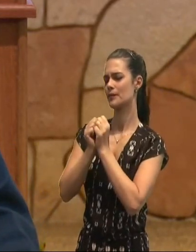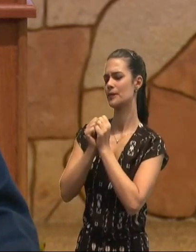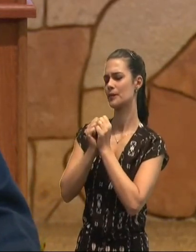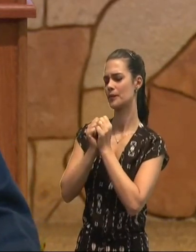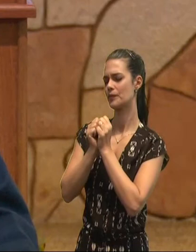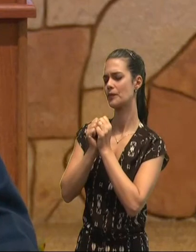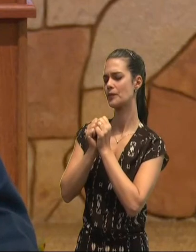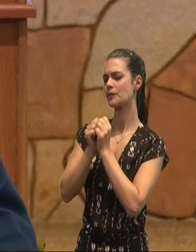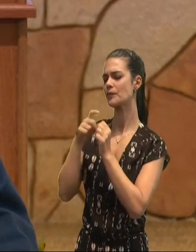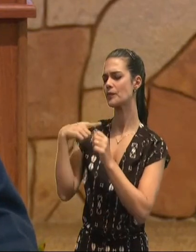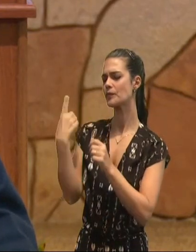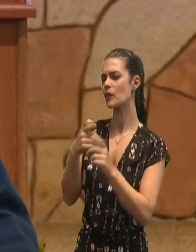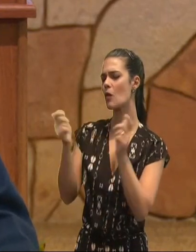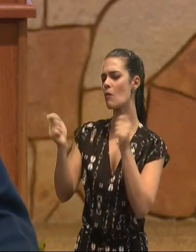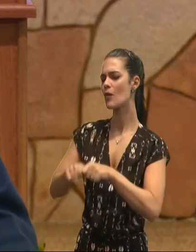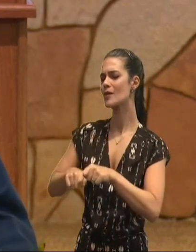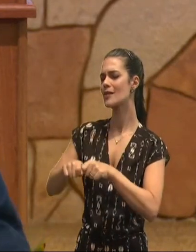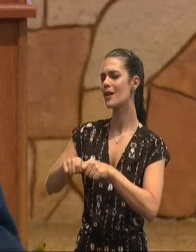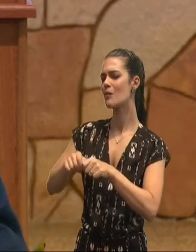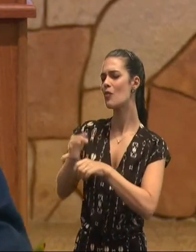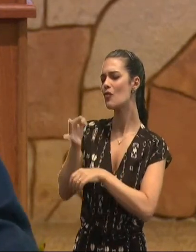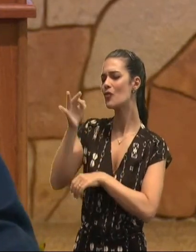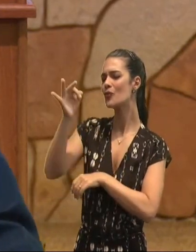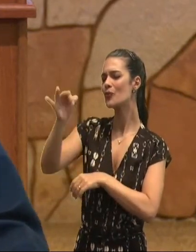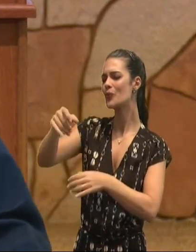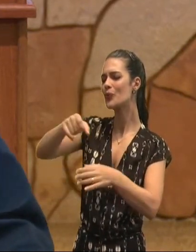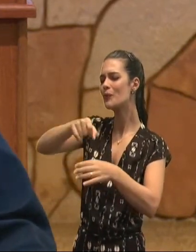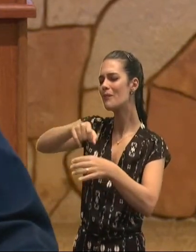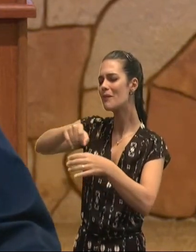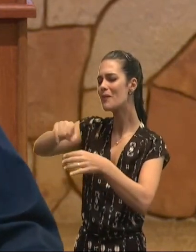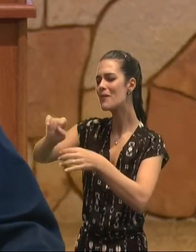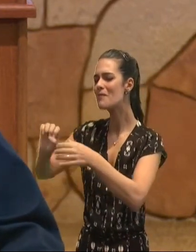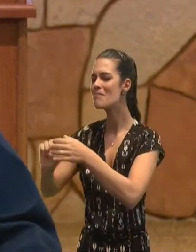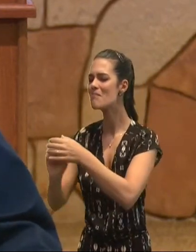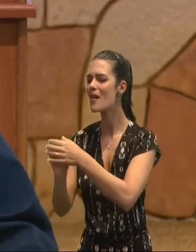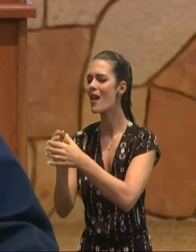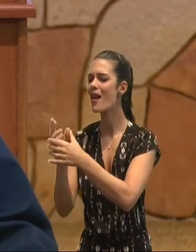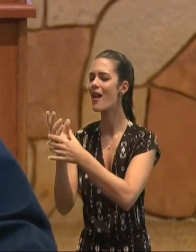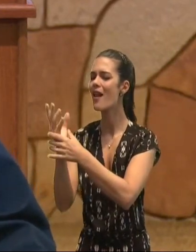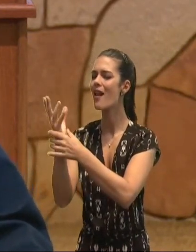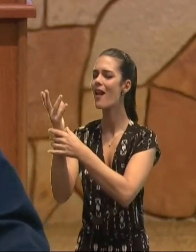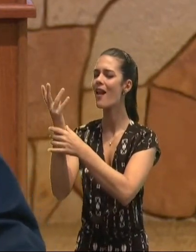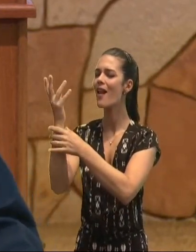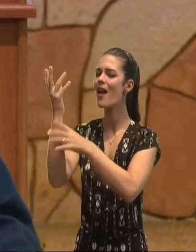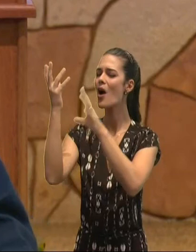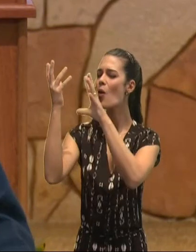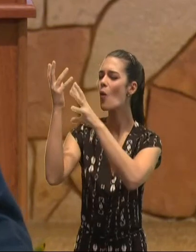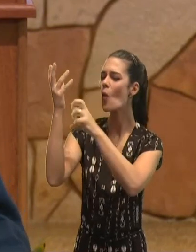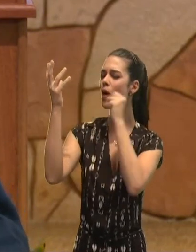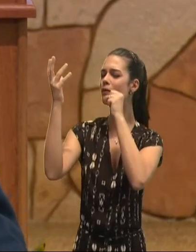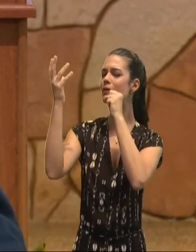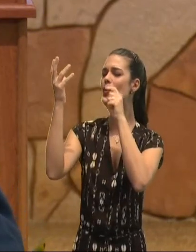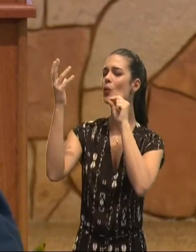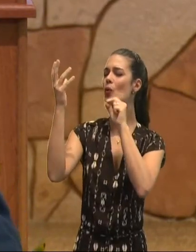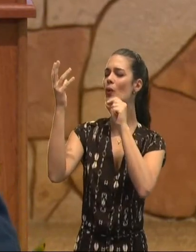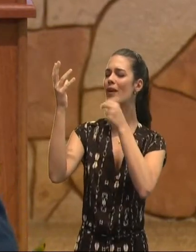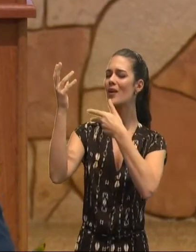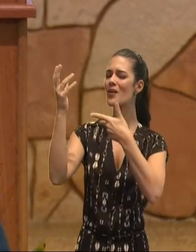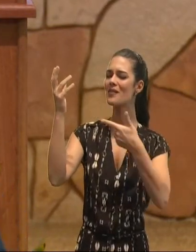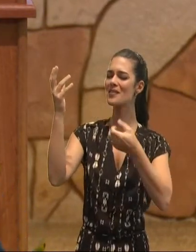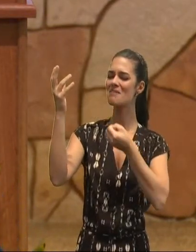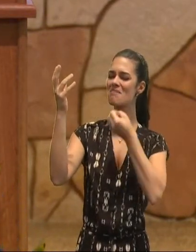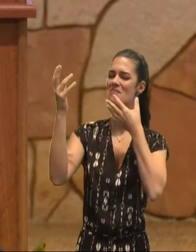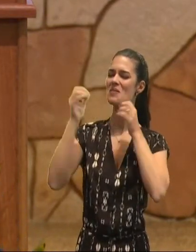para que nós, colhamos, pai, no seio, da nossa igreja, entre nós, para a nossa